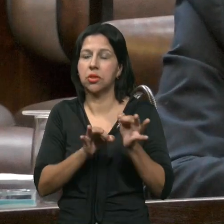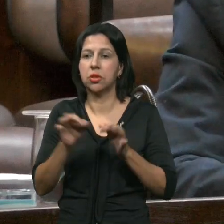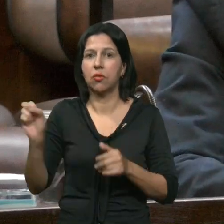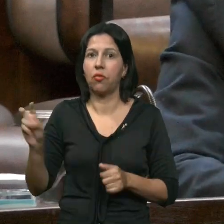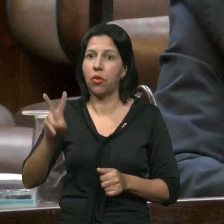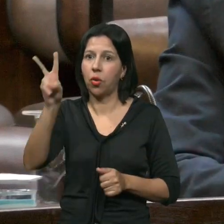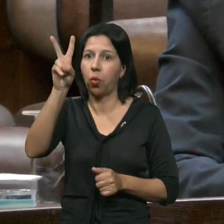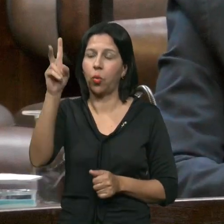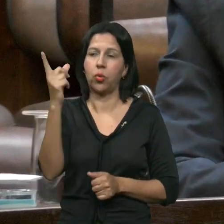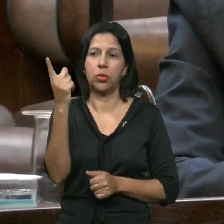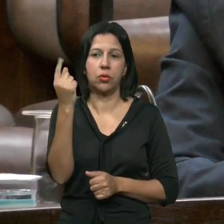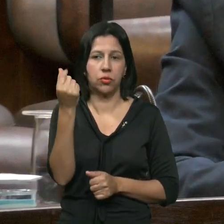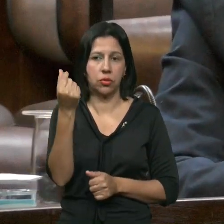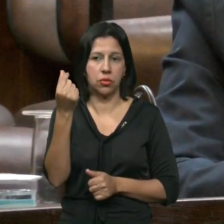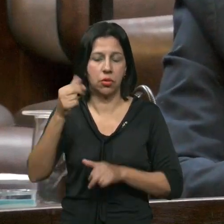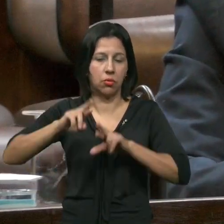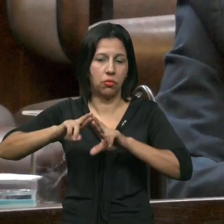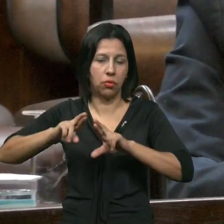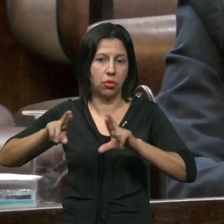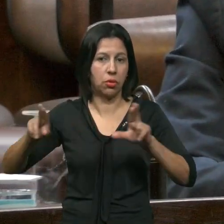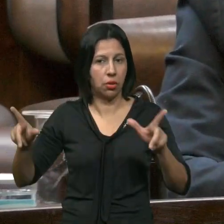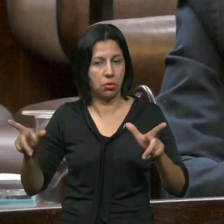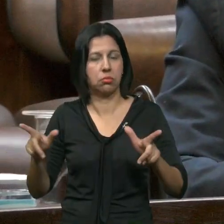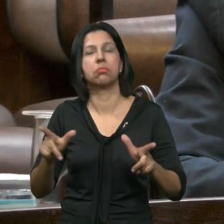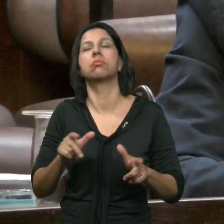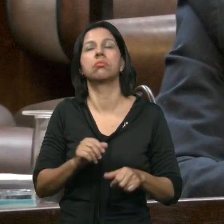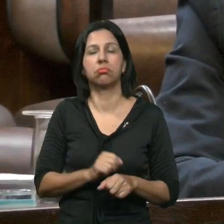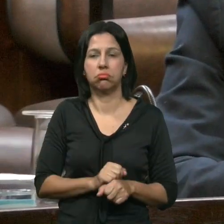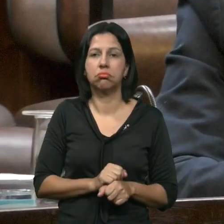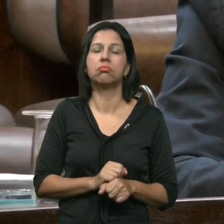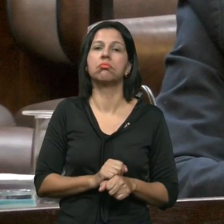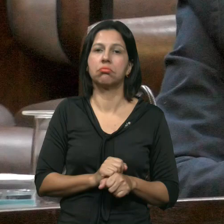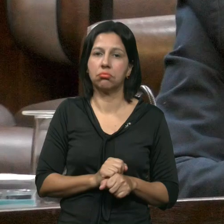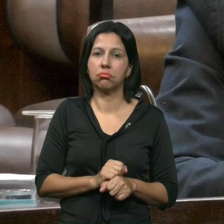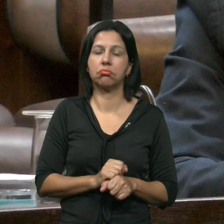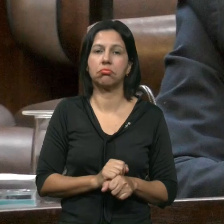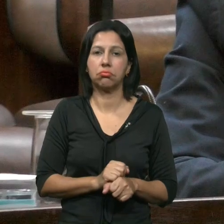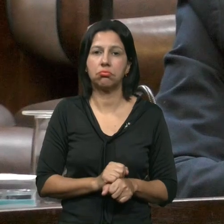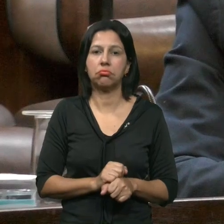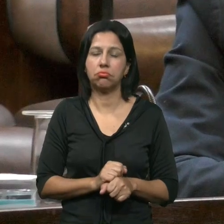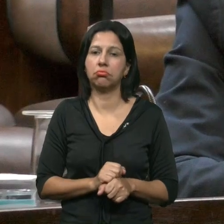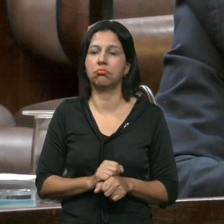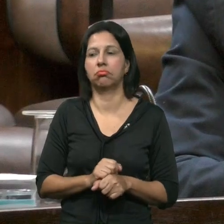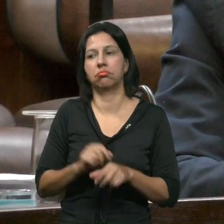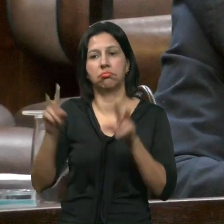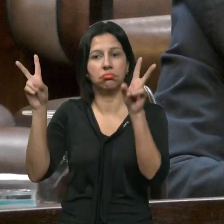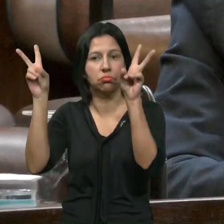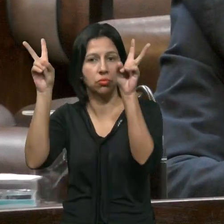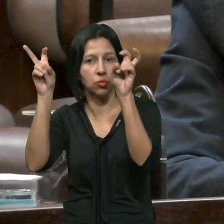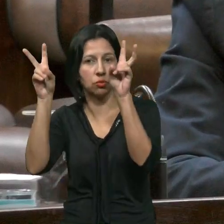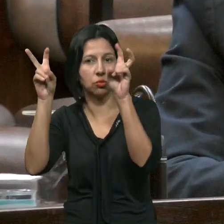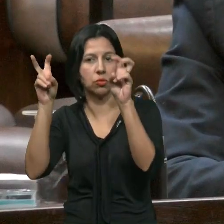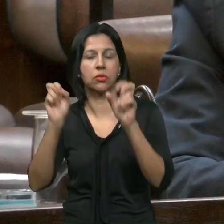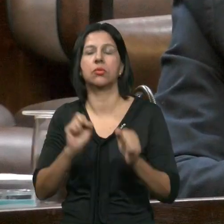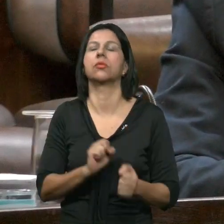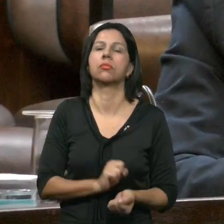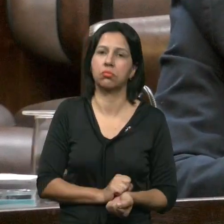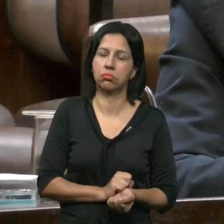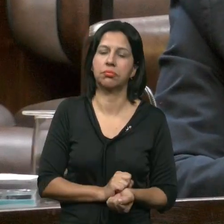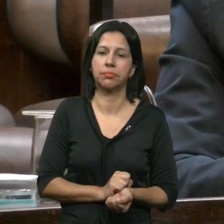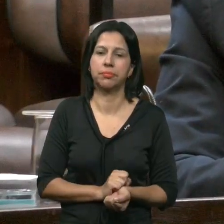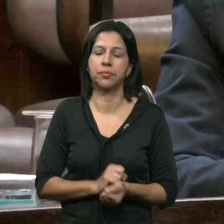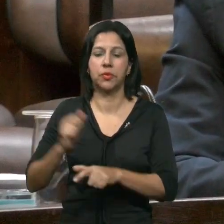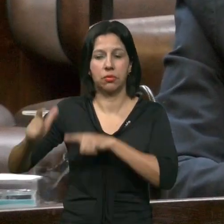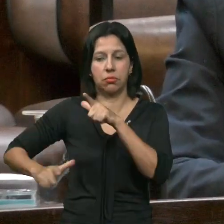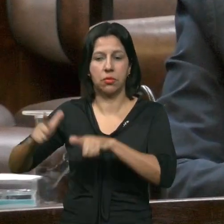Financeiros Que Viriam Dessa Dessa Dessa Denominação Desse Desse Desse Desse Cargo